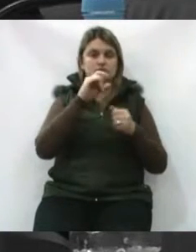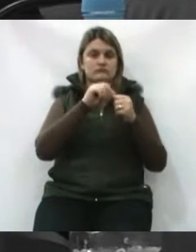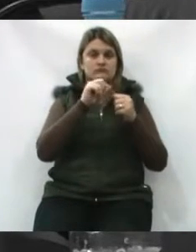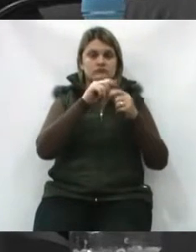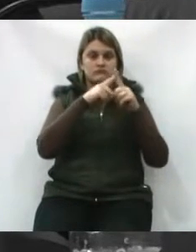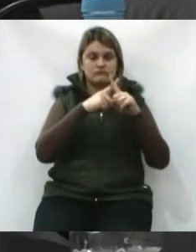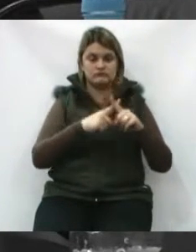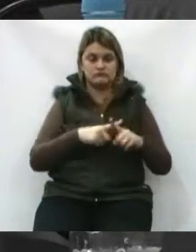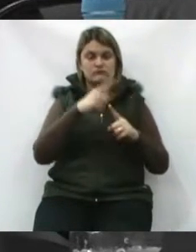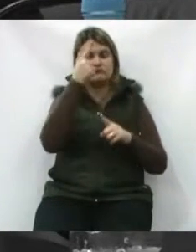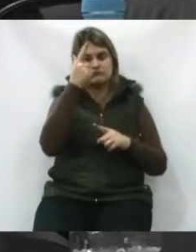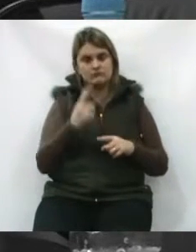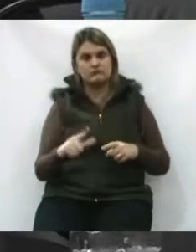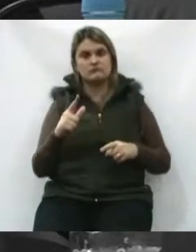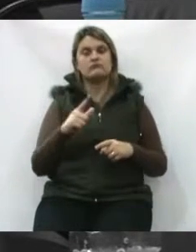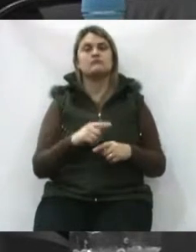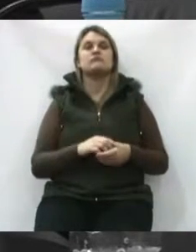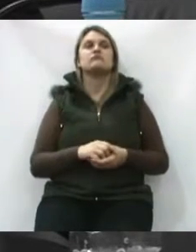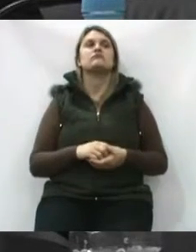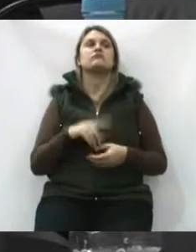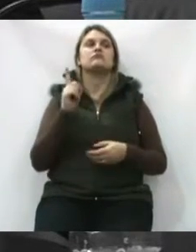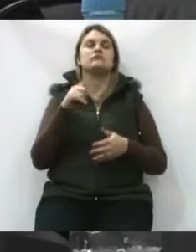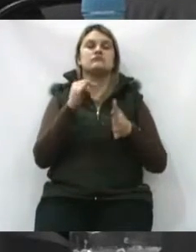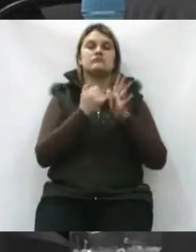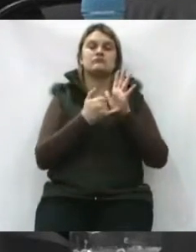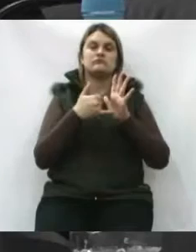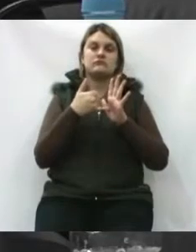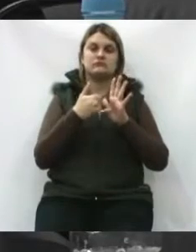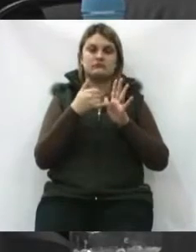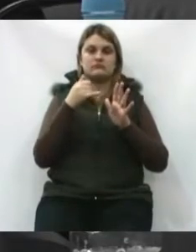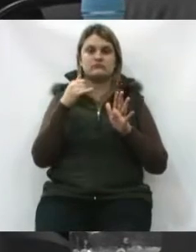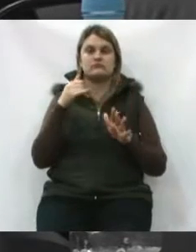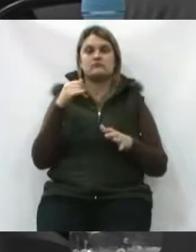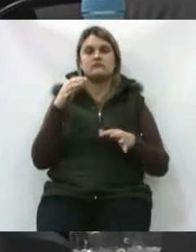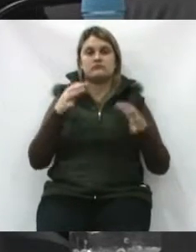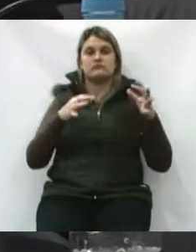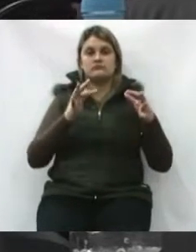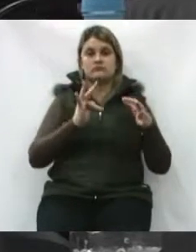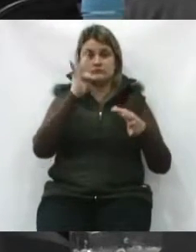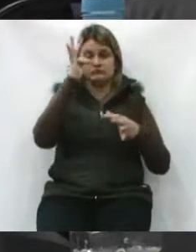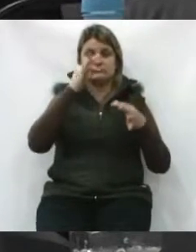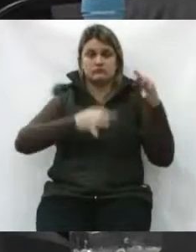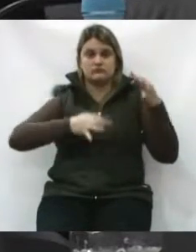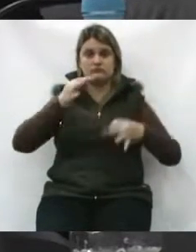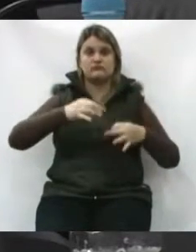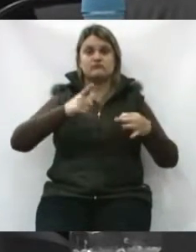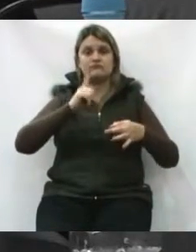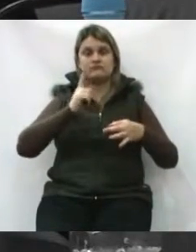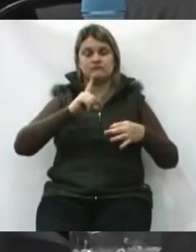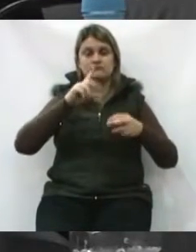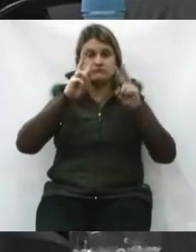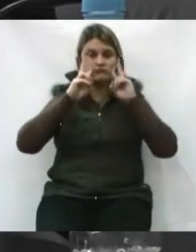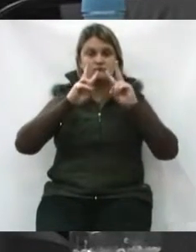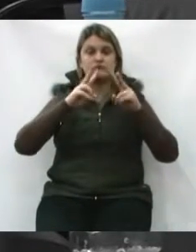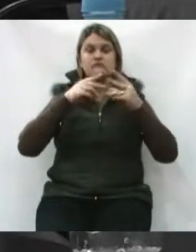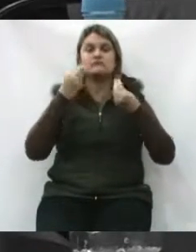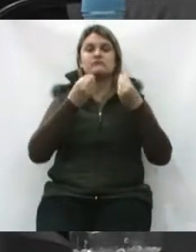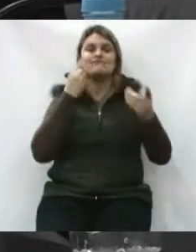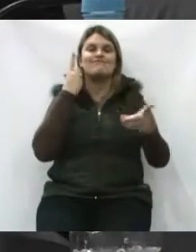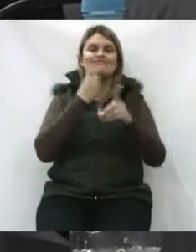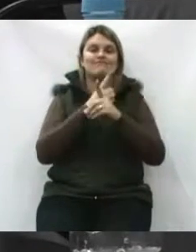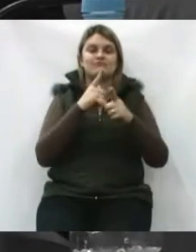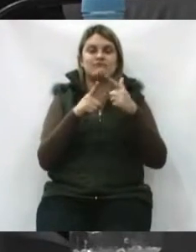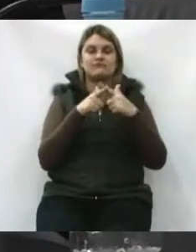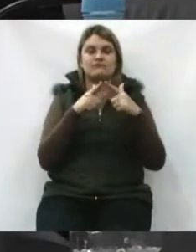algum fato que a justiça eleitoral venha a achar algum problema,